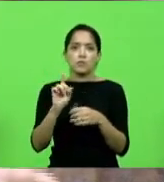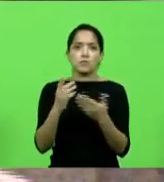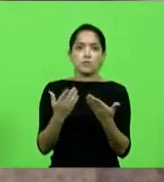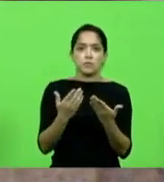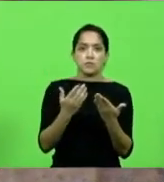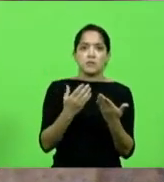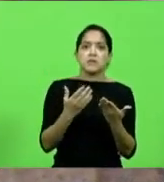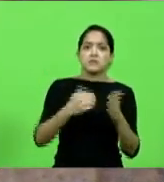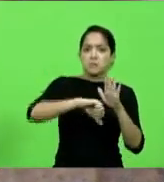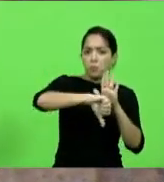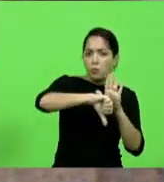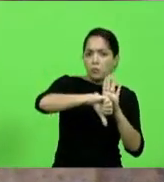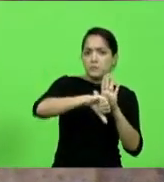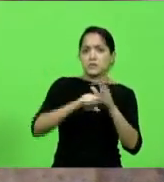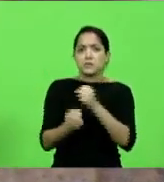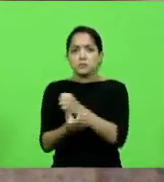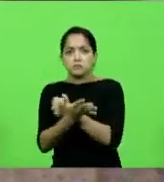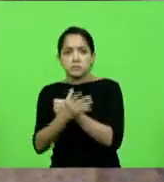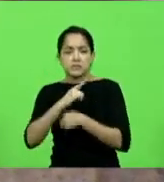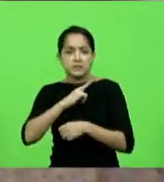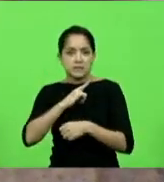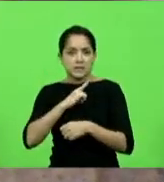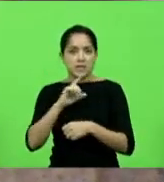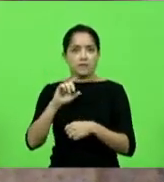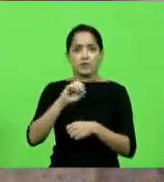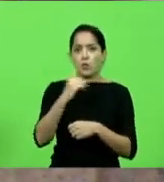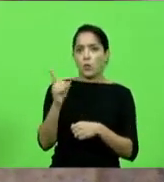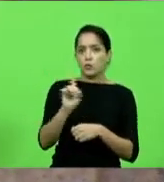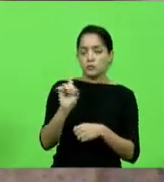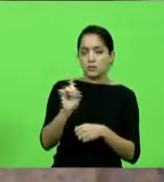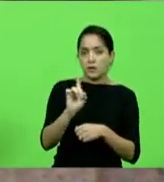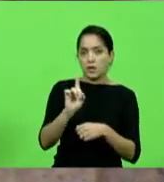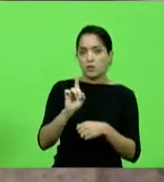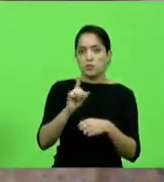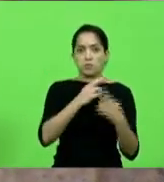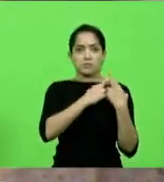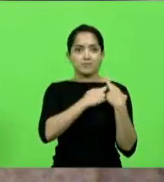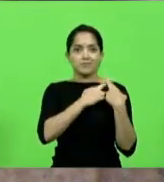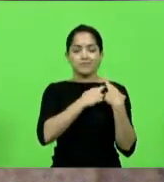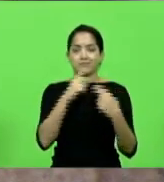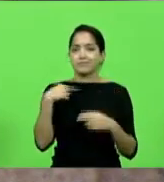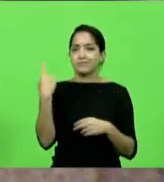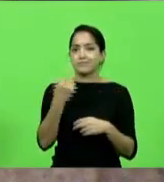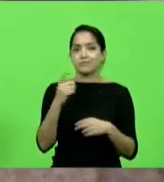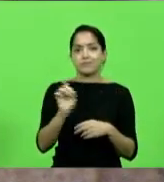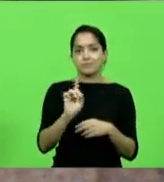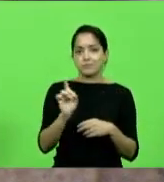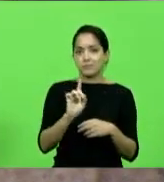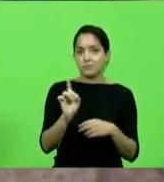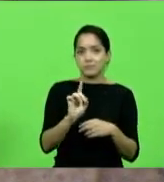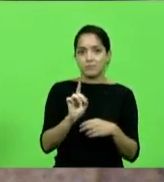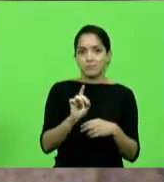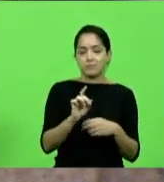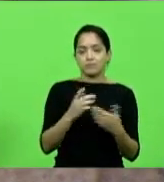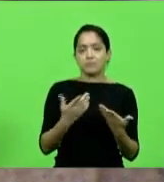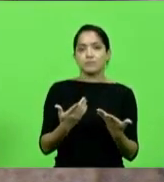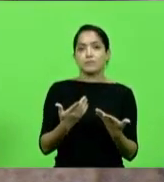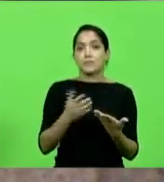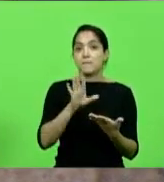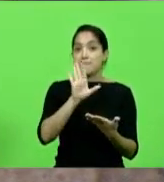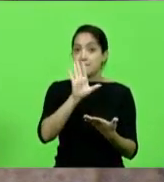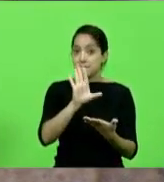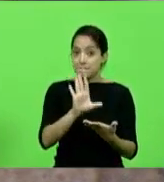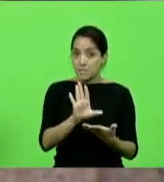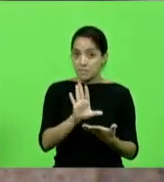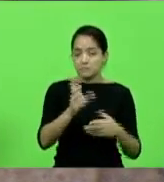um bandido, se houve corrupção ou não, aqui não estamos aptos, não é nossa competência julgar se houve crime do deputado Júlio Garcia ou não, mas sim se